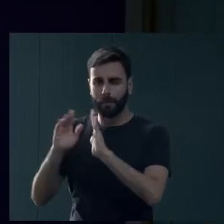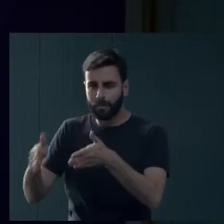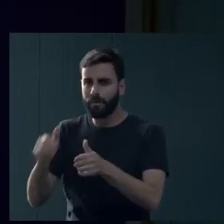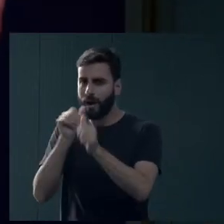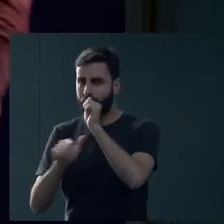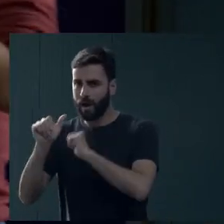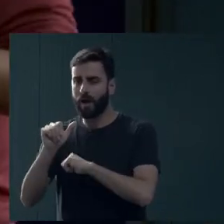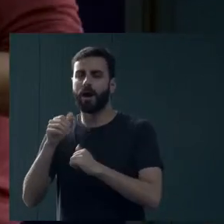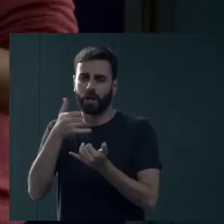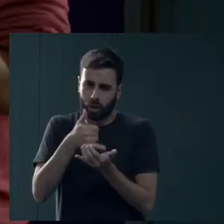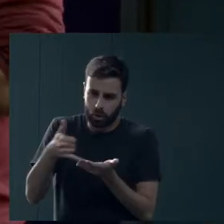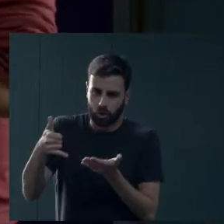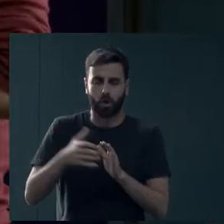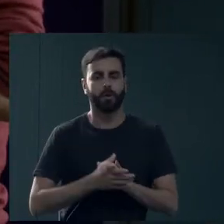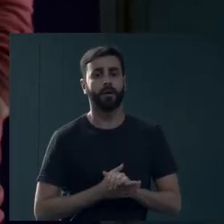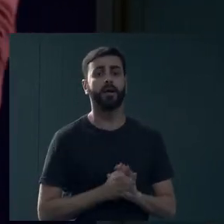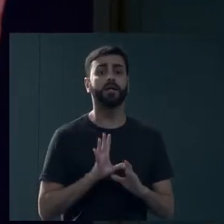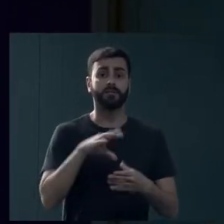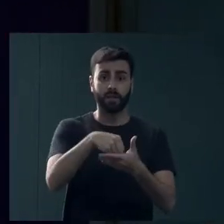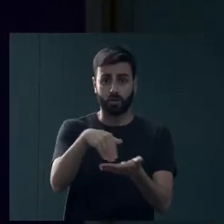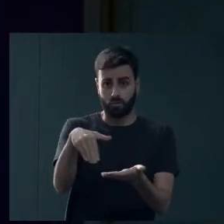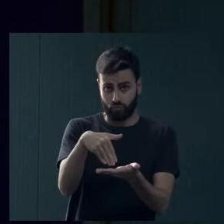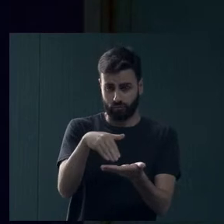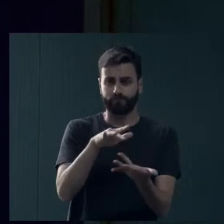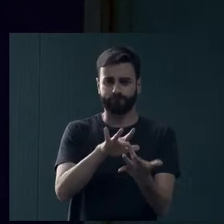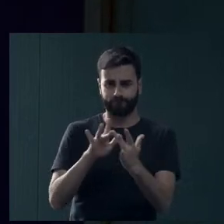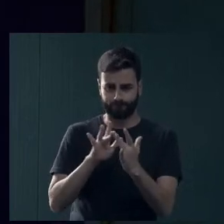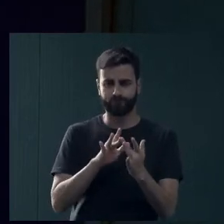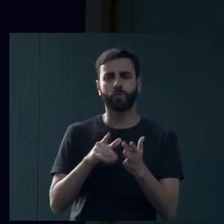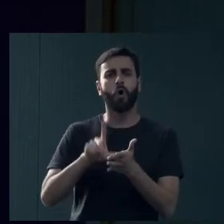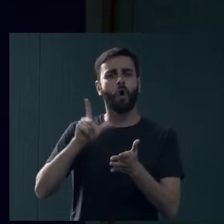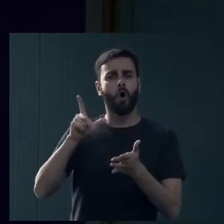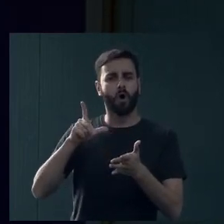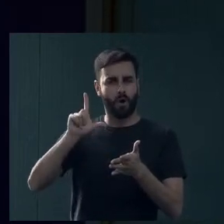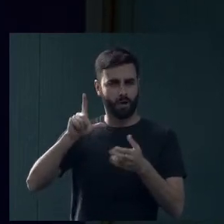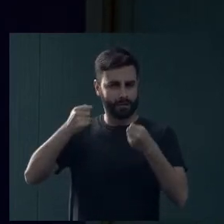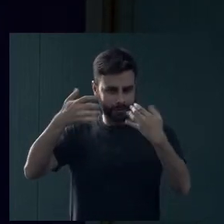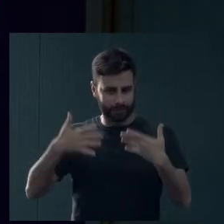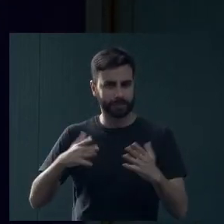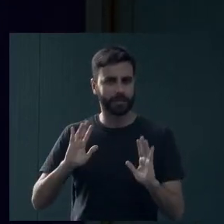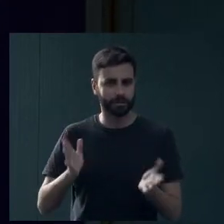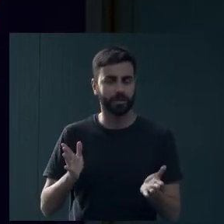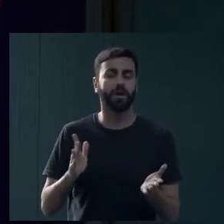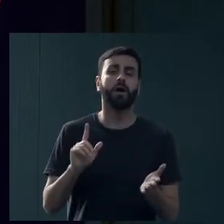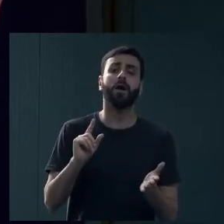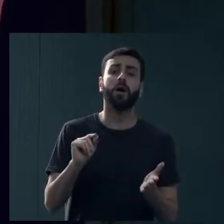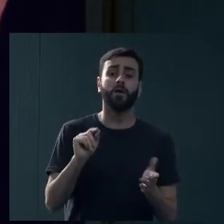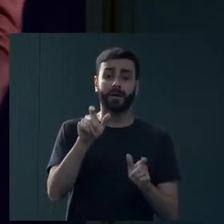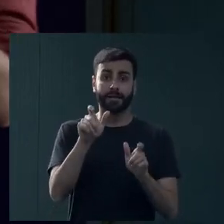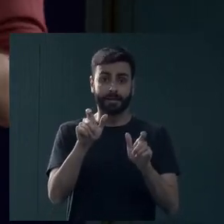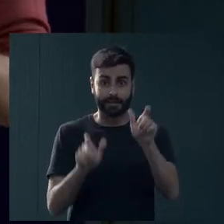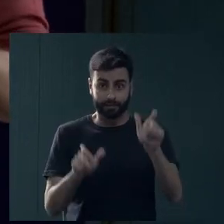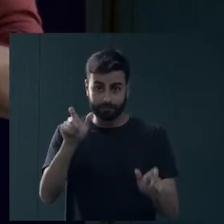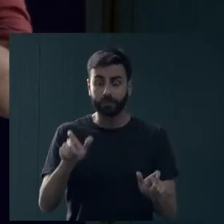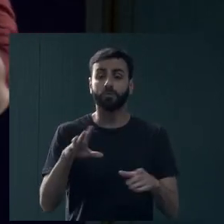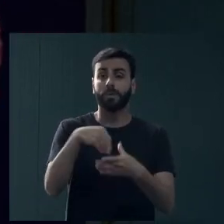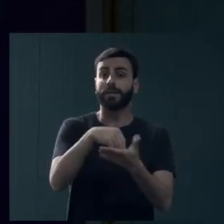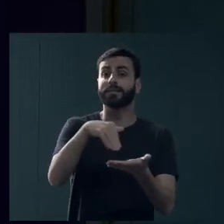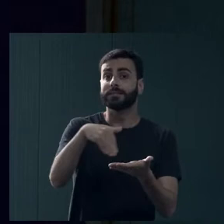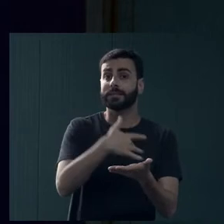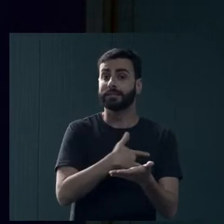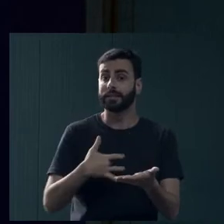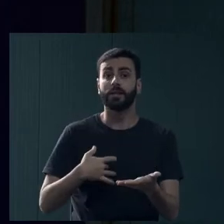E uma coisa que nós já discutimos com a secretaria, eu comentei na palestra de ontem, é que a cidade não pode negar